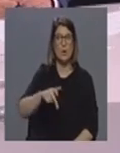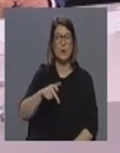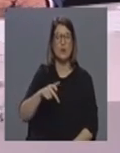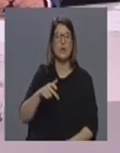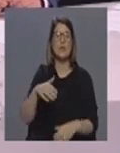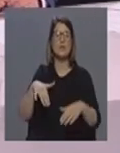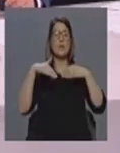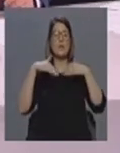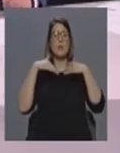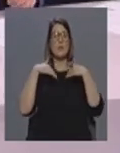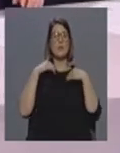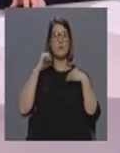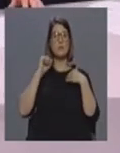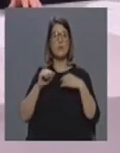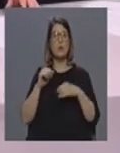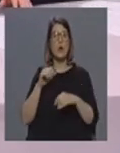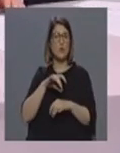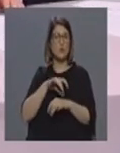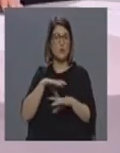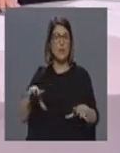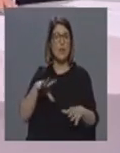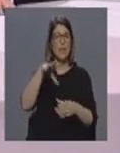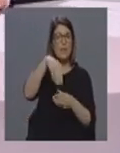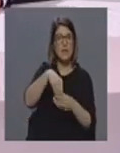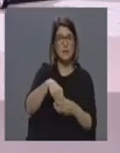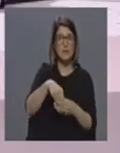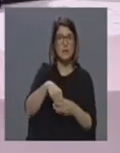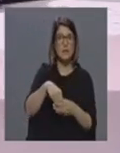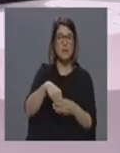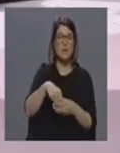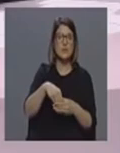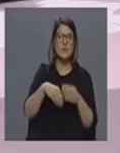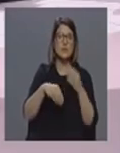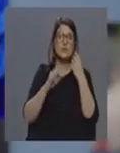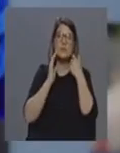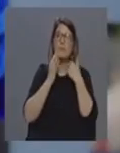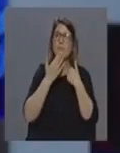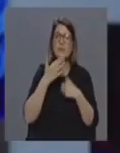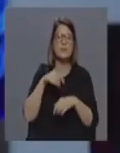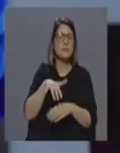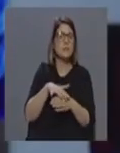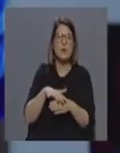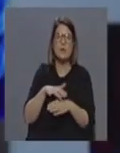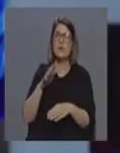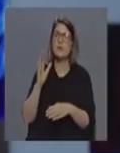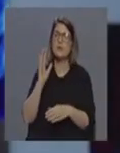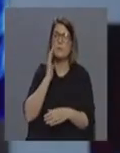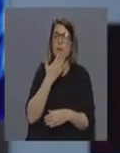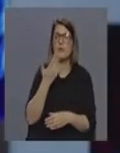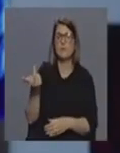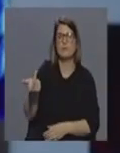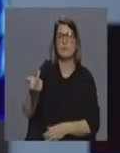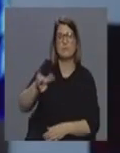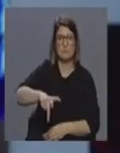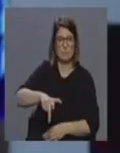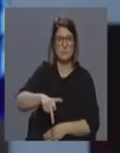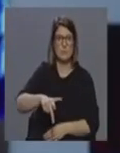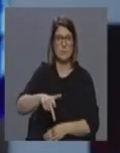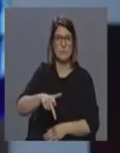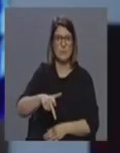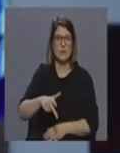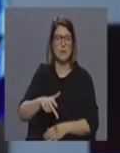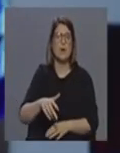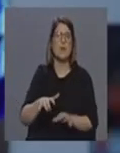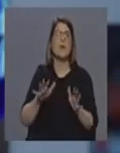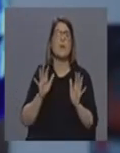diferenciado numa unidade hospitalar estamos a atuar ao fim e ao cabo consoante o momento e consoante aquilo que entanto nos surge mas temos